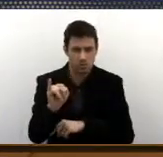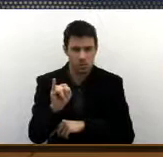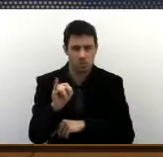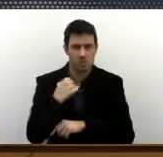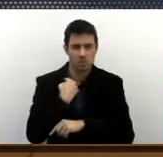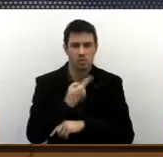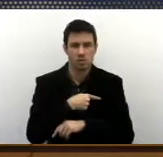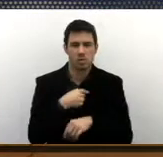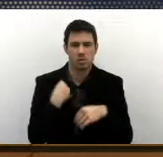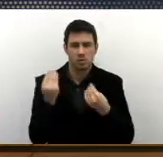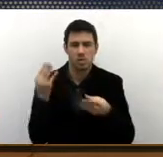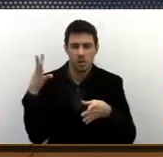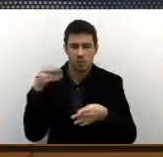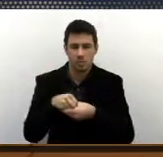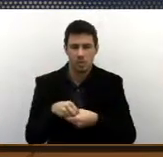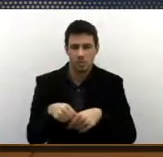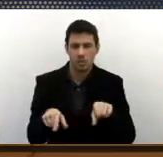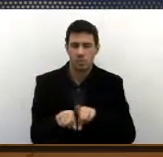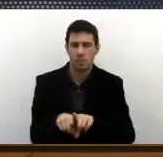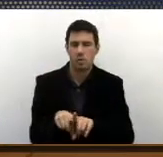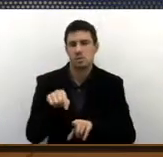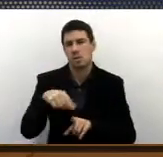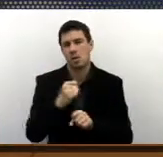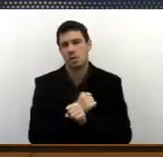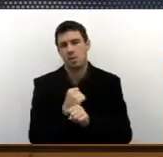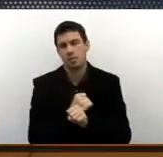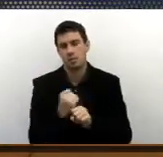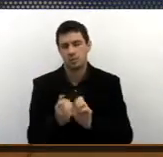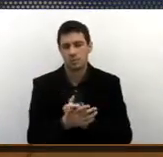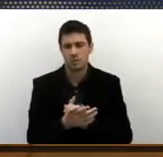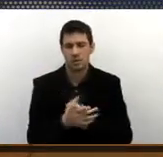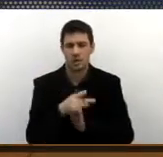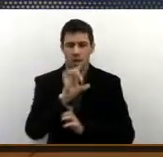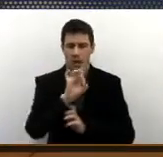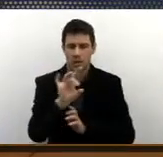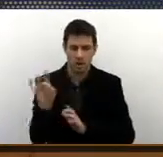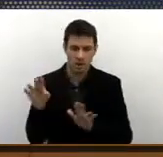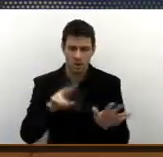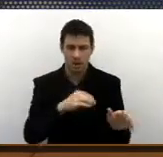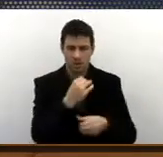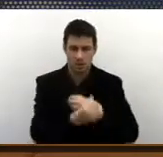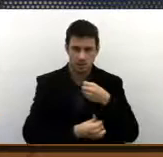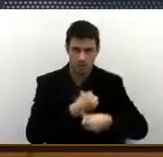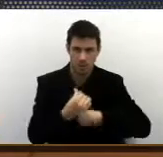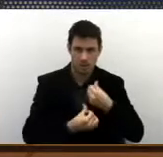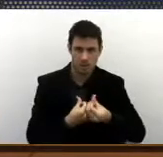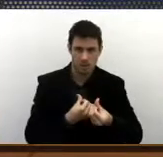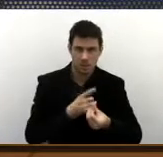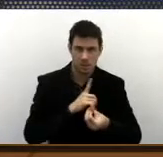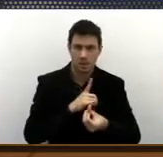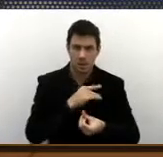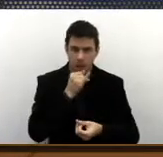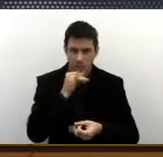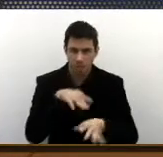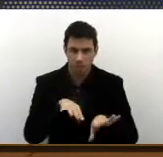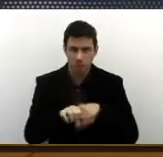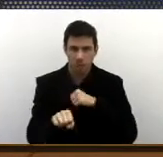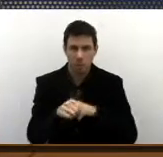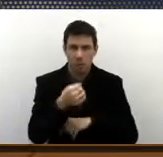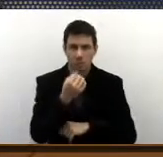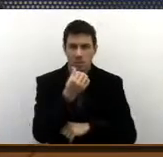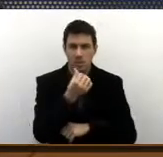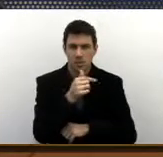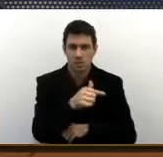nós implantamos, a partir deste ano, a cada semestre existe uma formatura, são 750 jovens